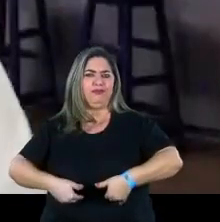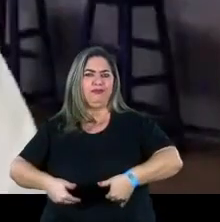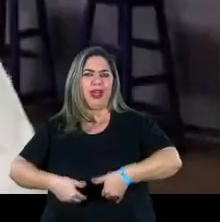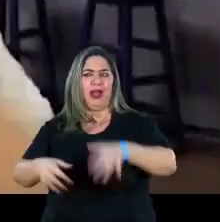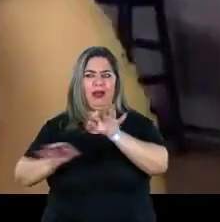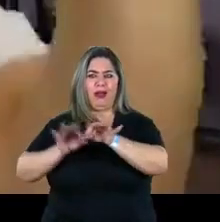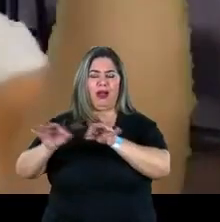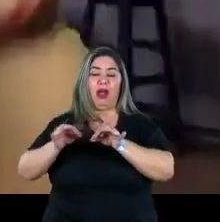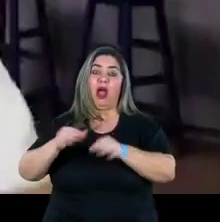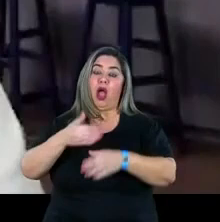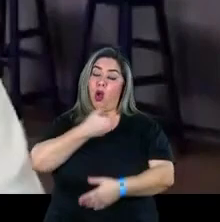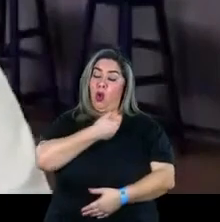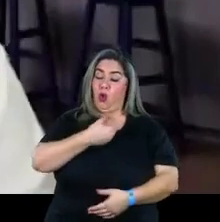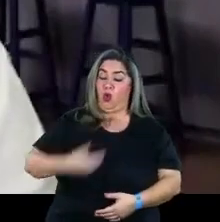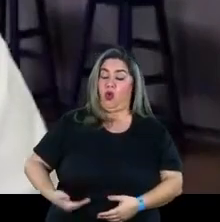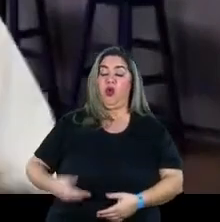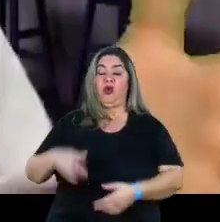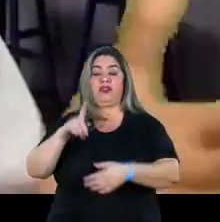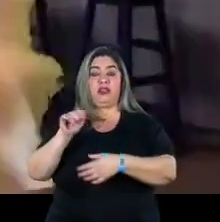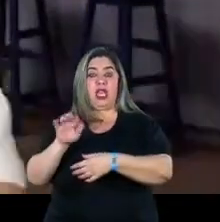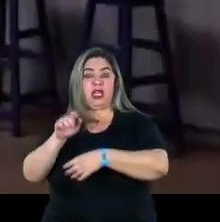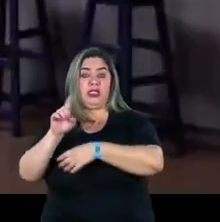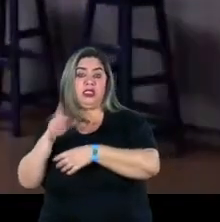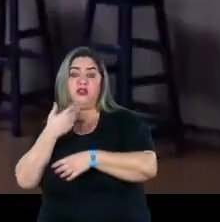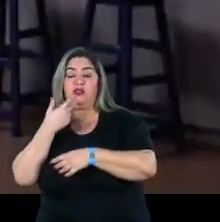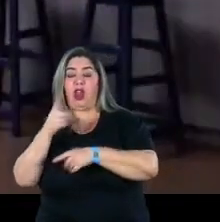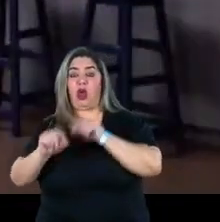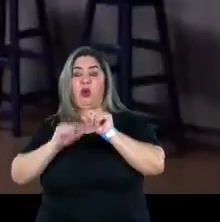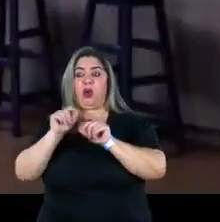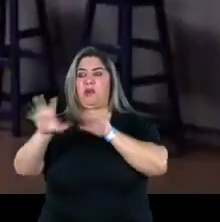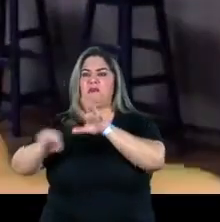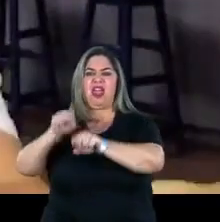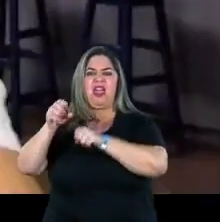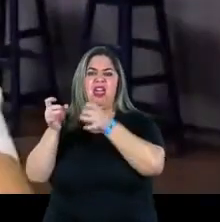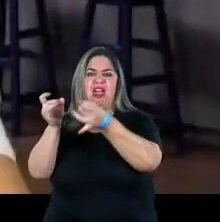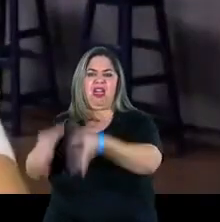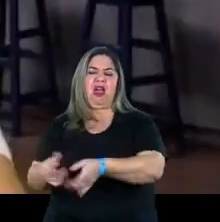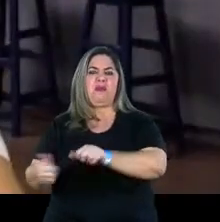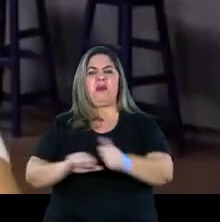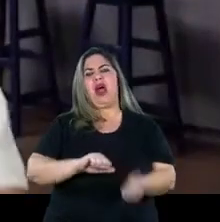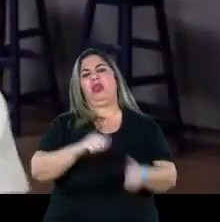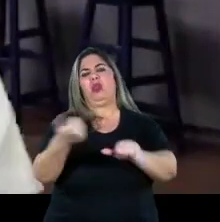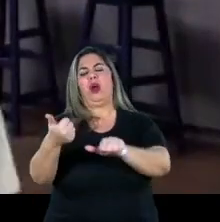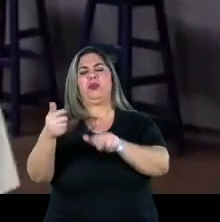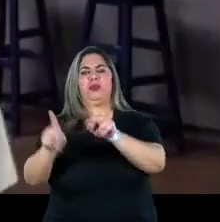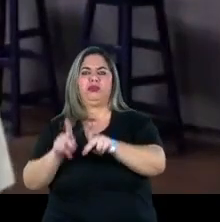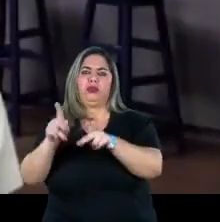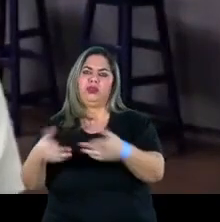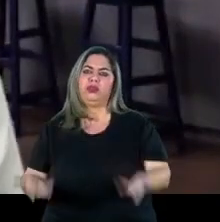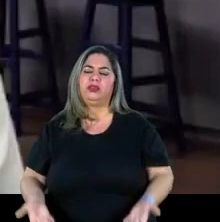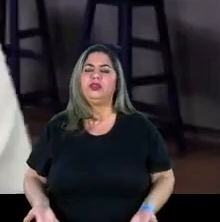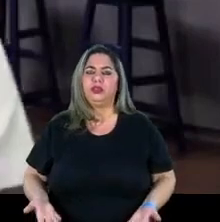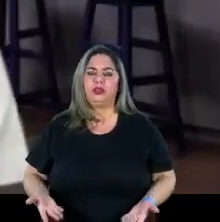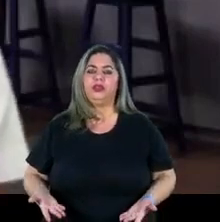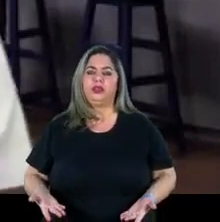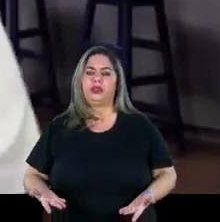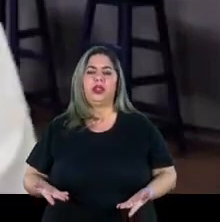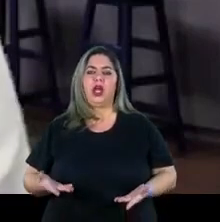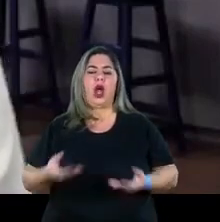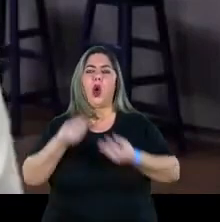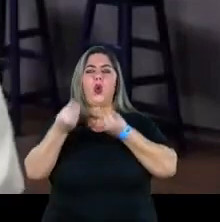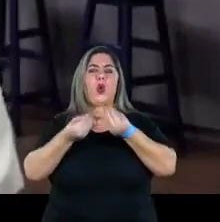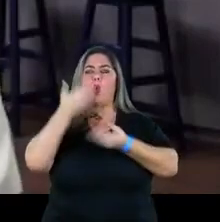que esse governo, como o Guedes acabou de falar, queria pegar restos de alimento para doar para a população. É a total